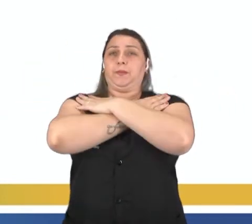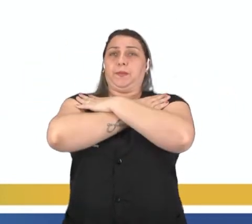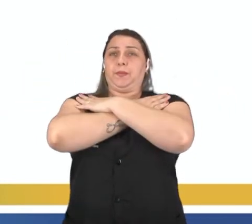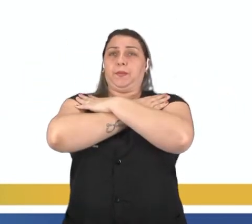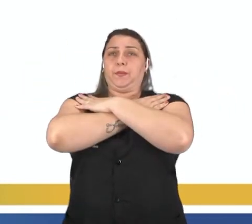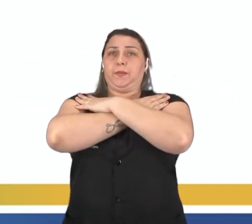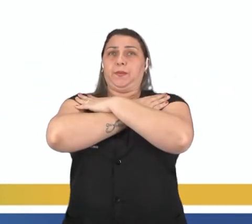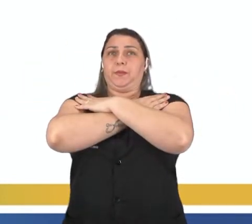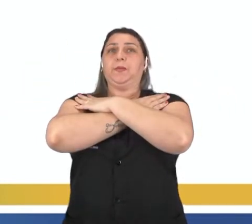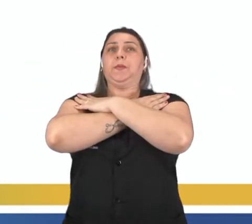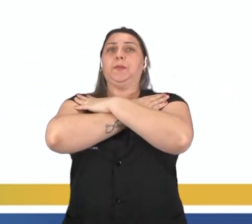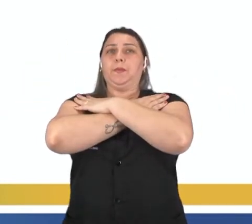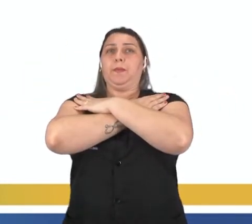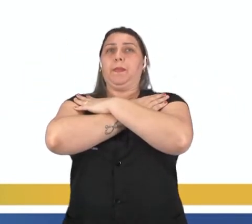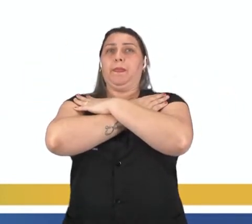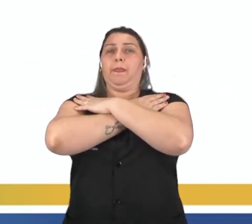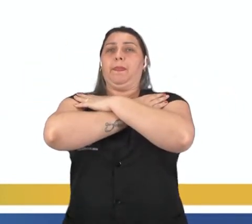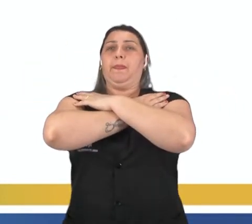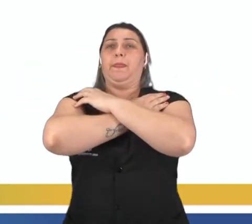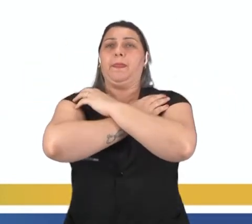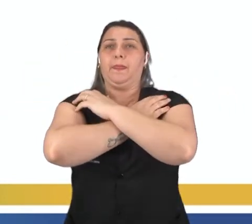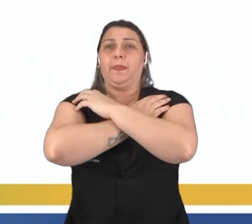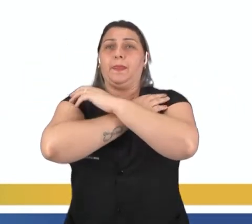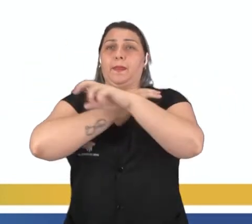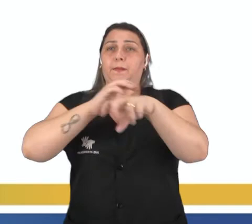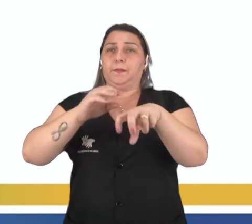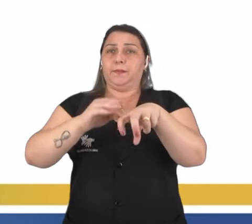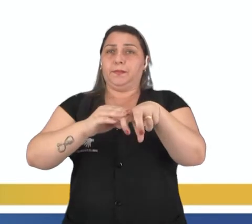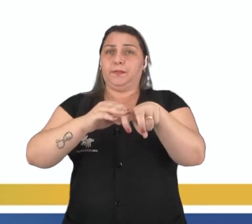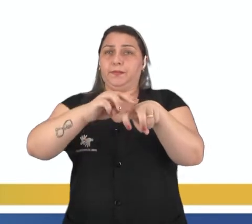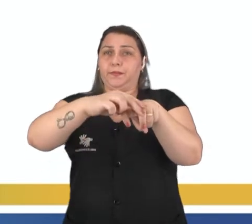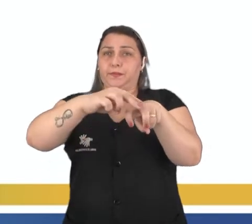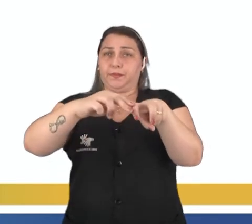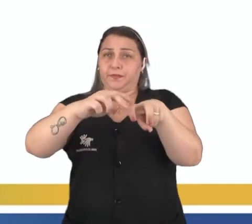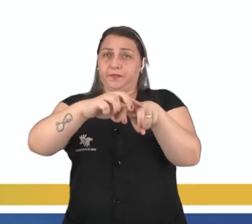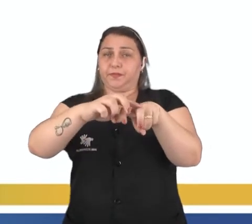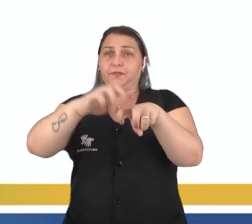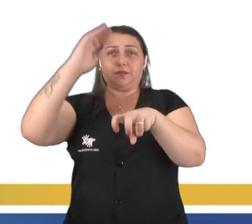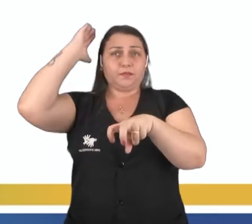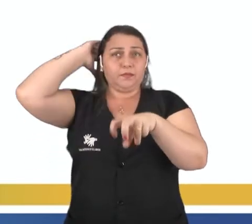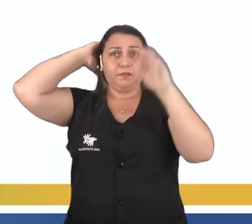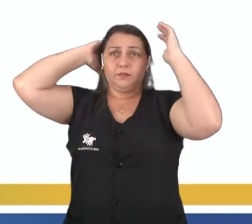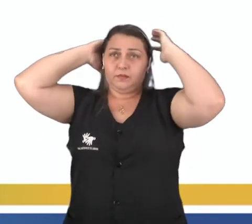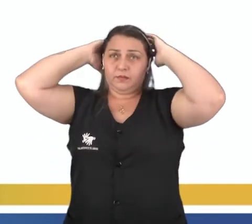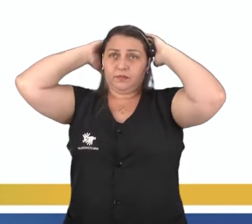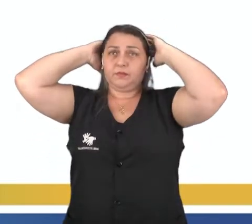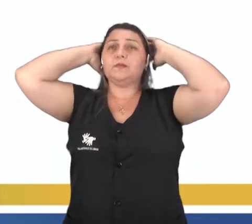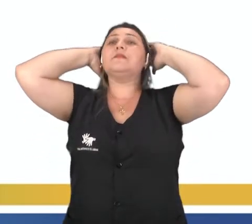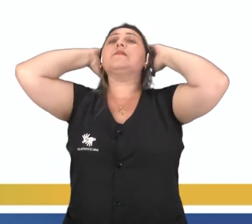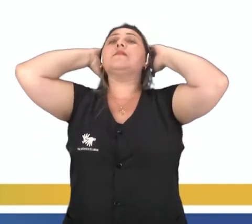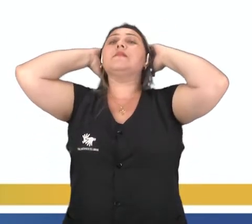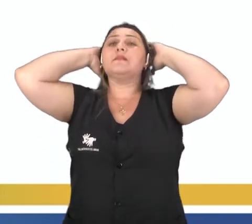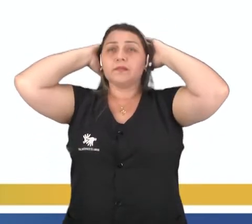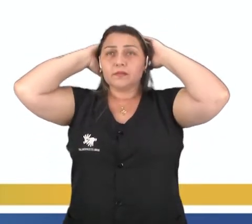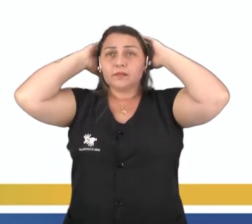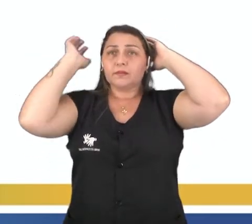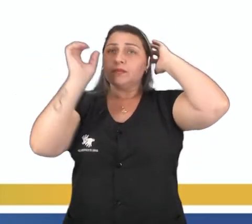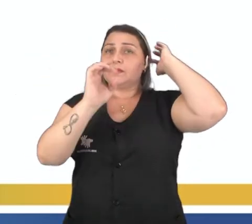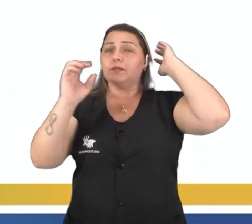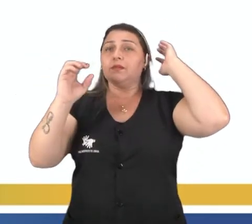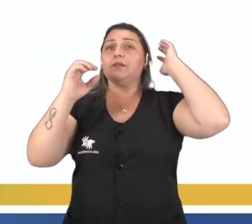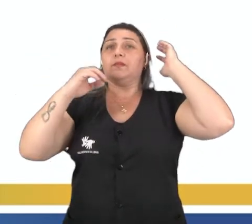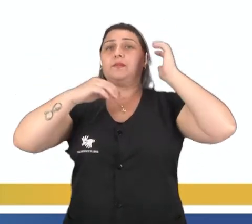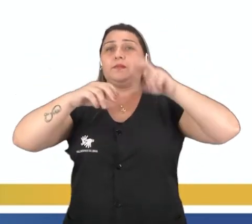toque no ombro esquerdo e a mão esquerda toque no ombro direito. A cabeça toca ao chão e cada toque do